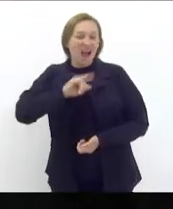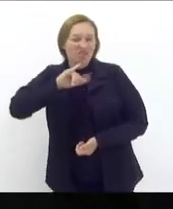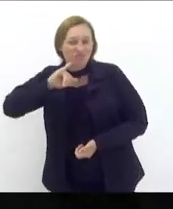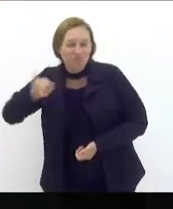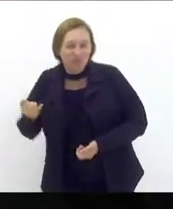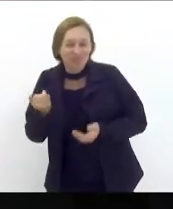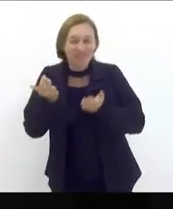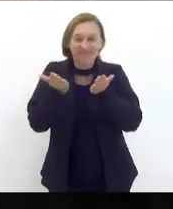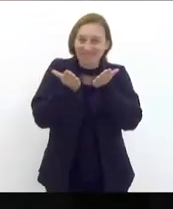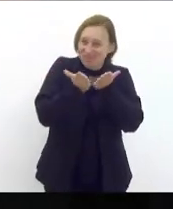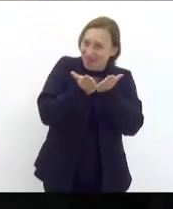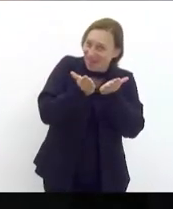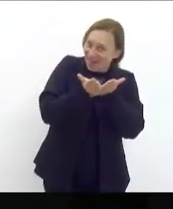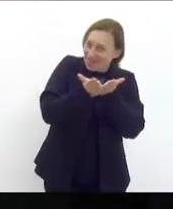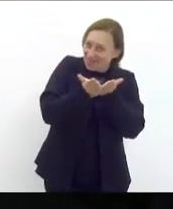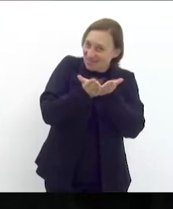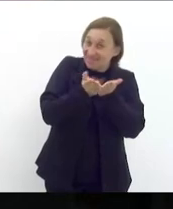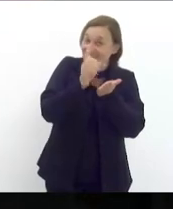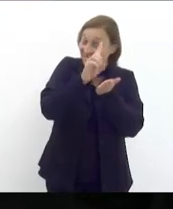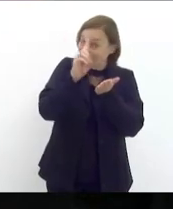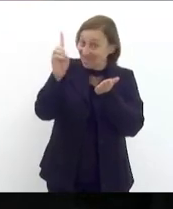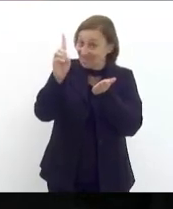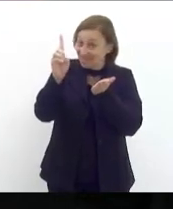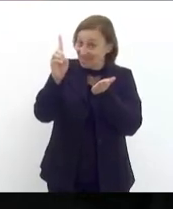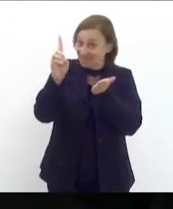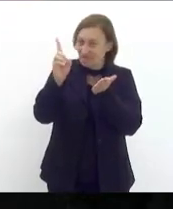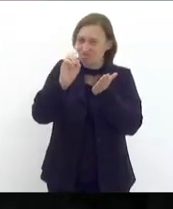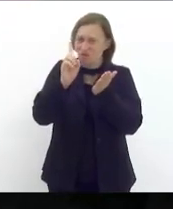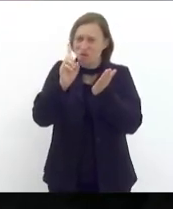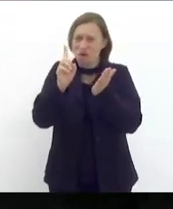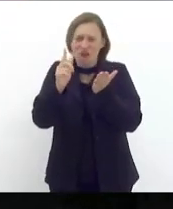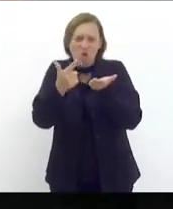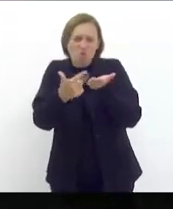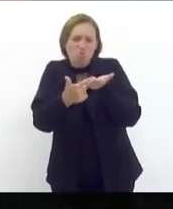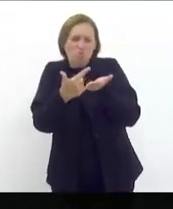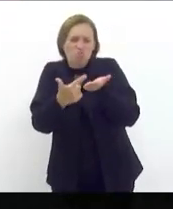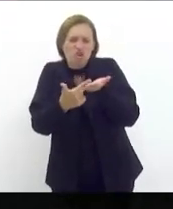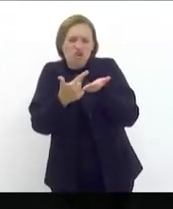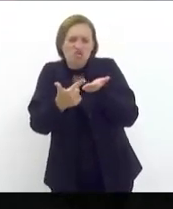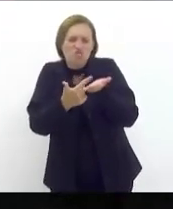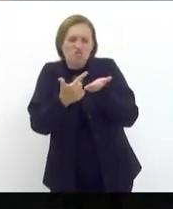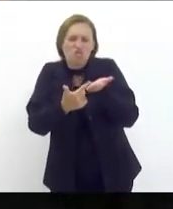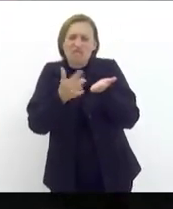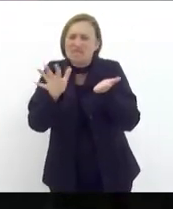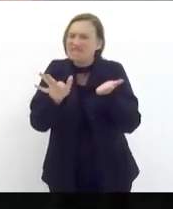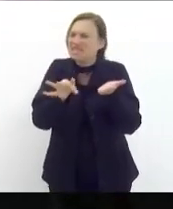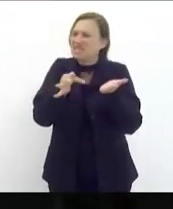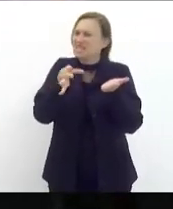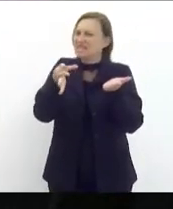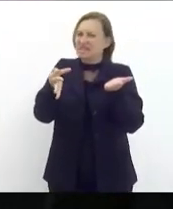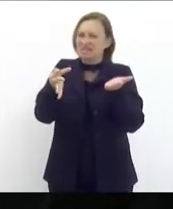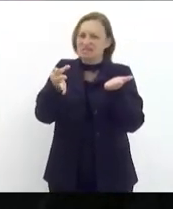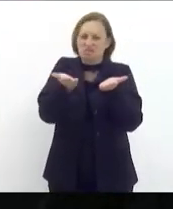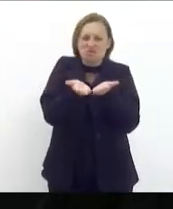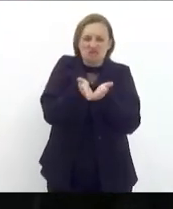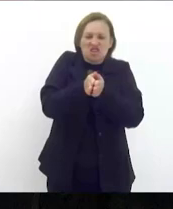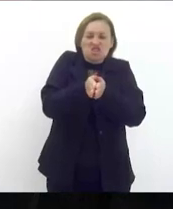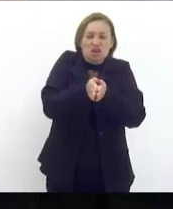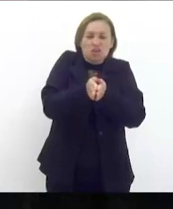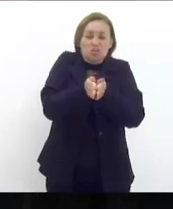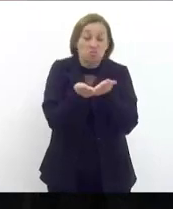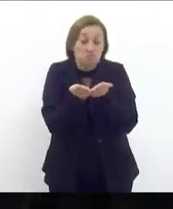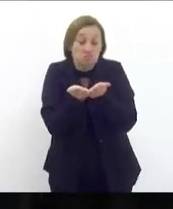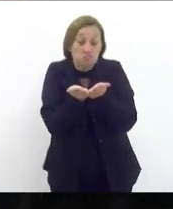a Bíblia a Bíblia não é um livro hermético que fechado ou aberto